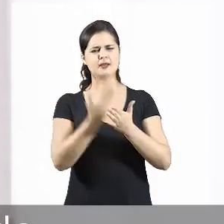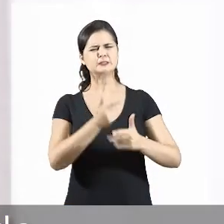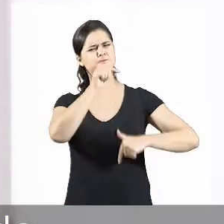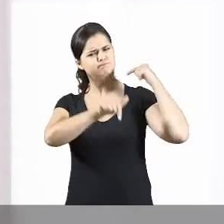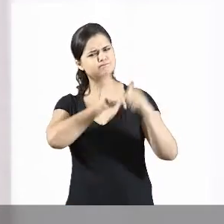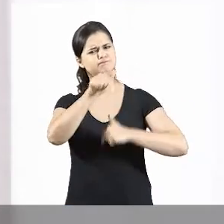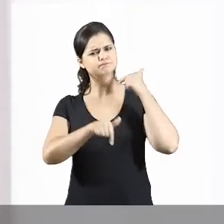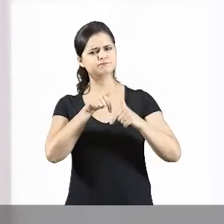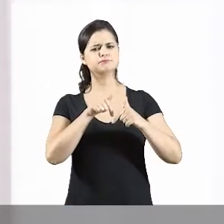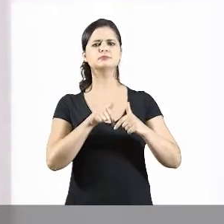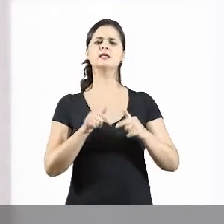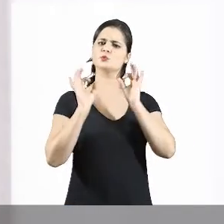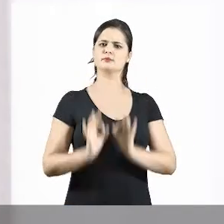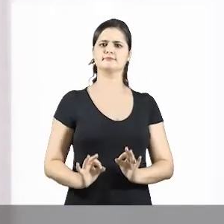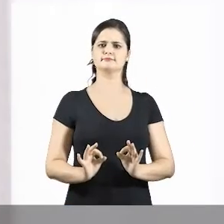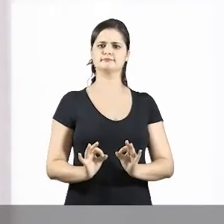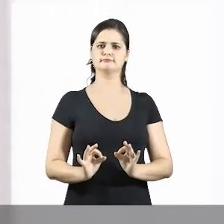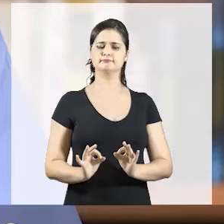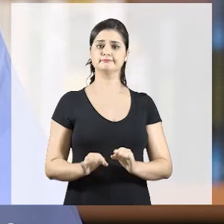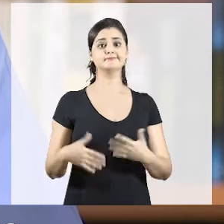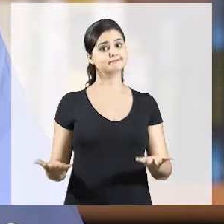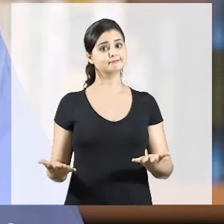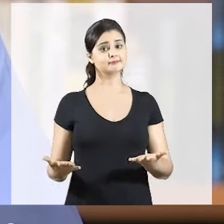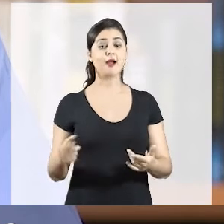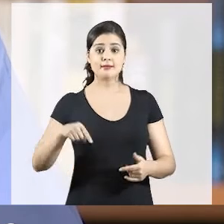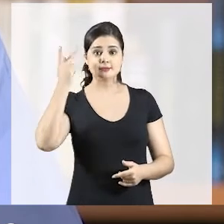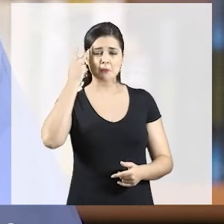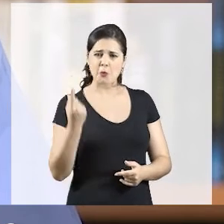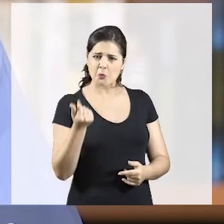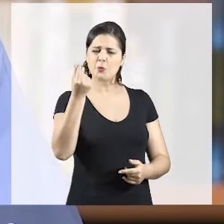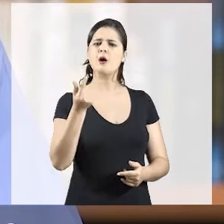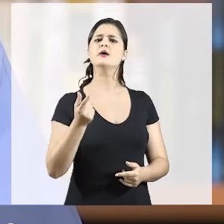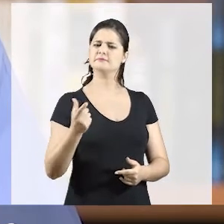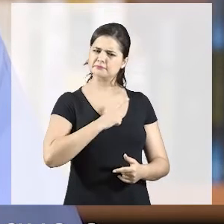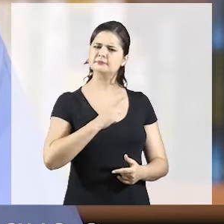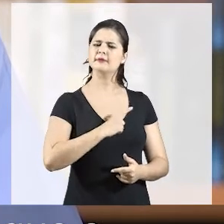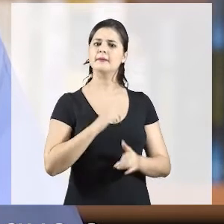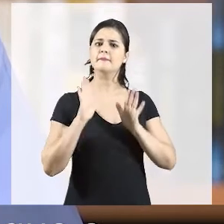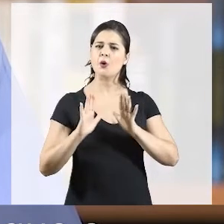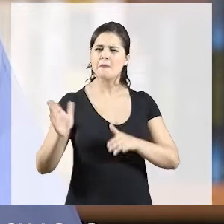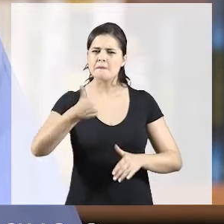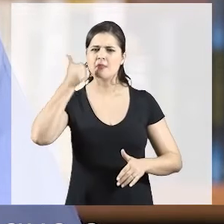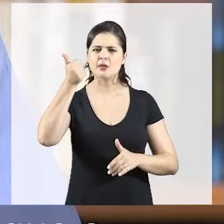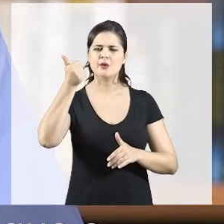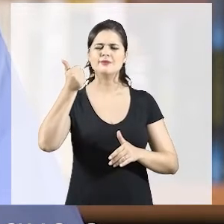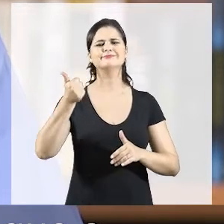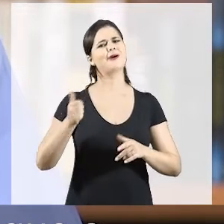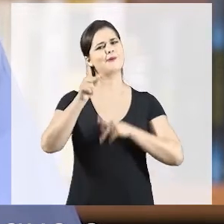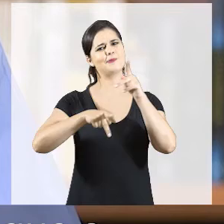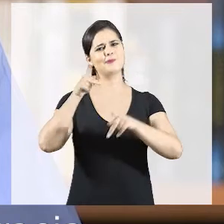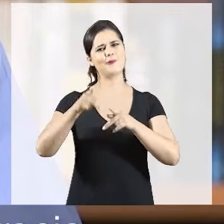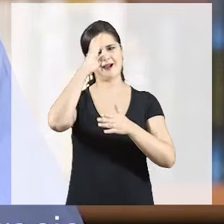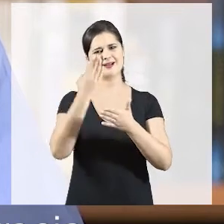crença no fruto do trabalho duro e honesto. As riquezas de São Paulo são muitas, mas a maior delas é um